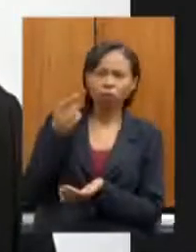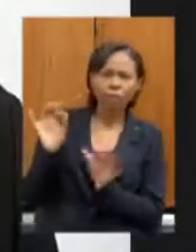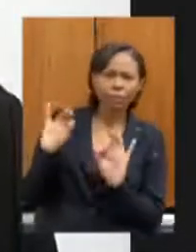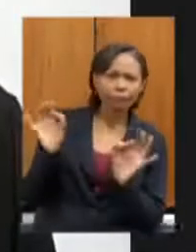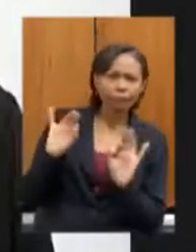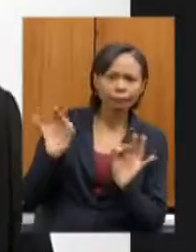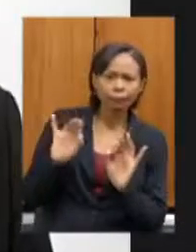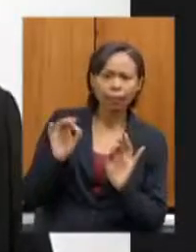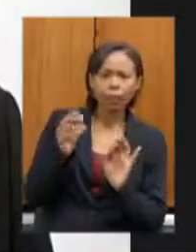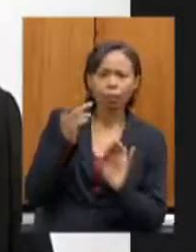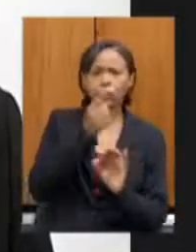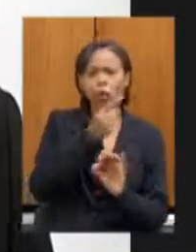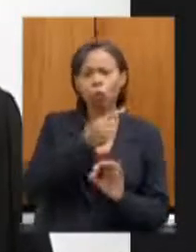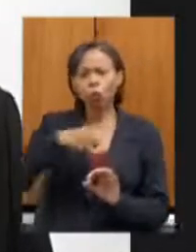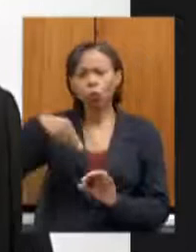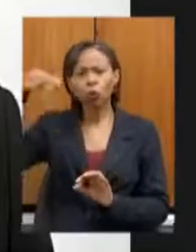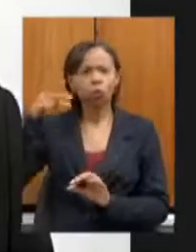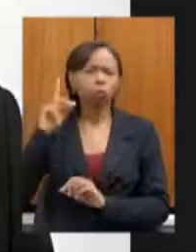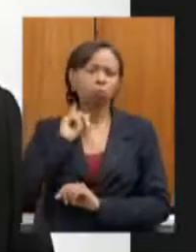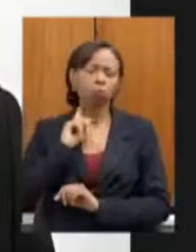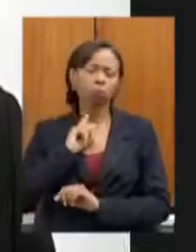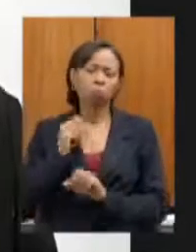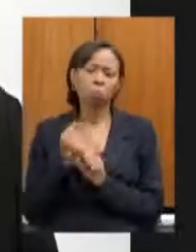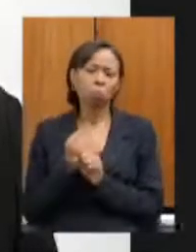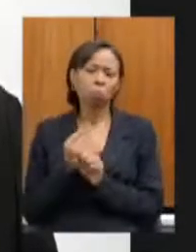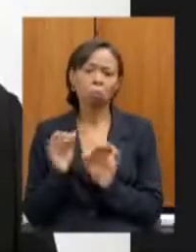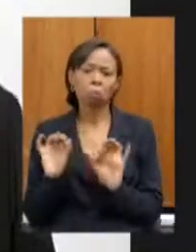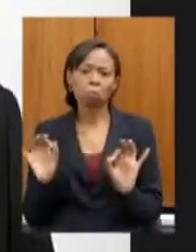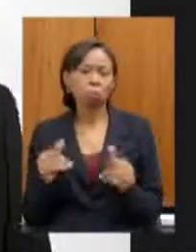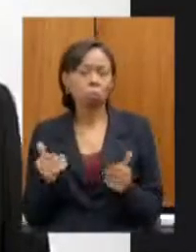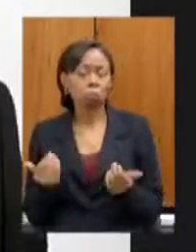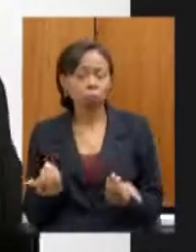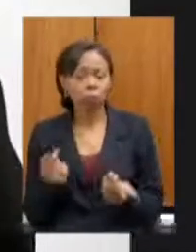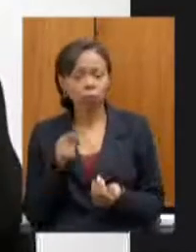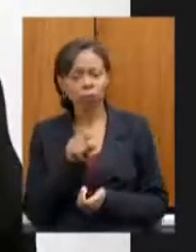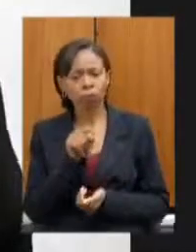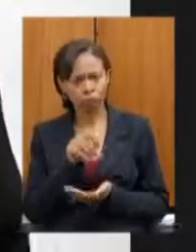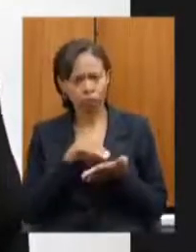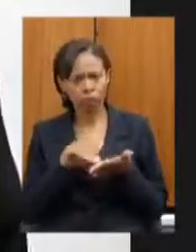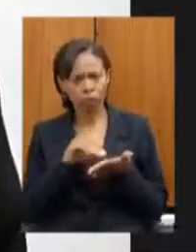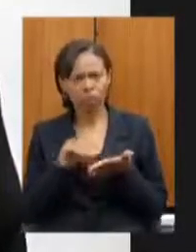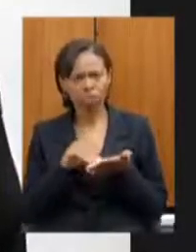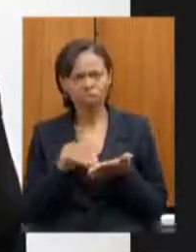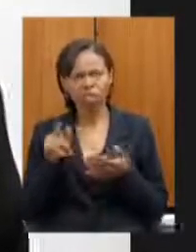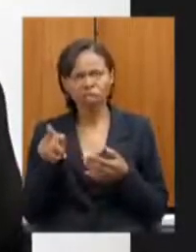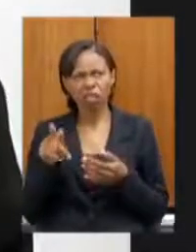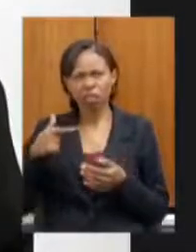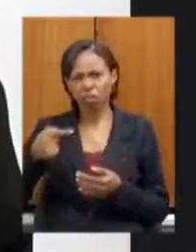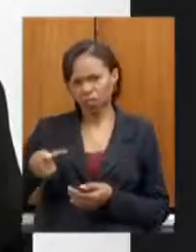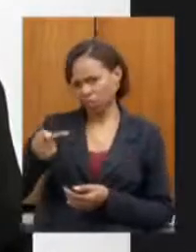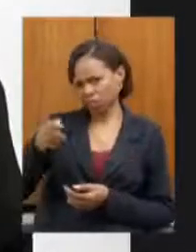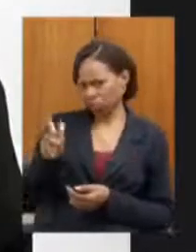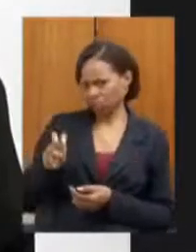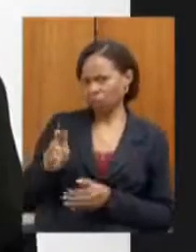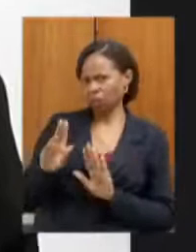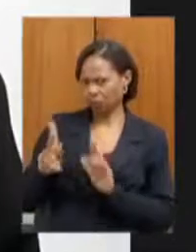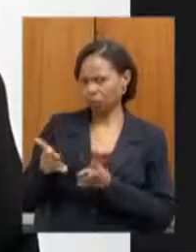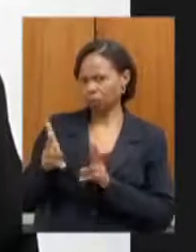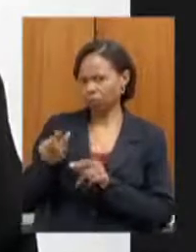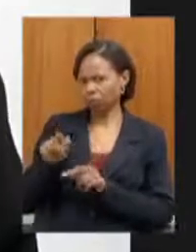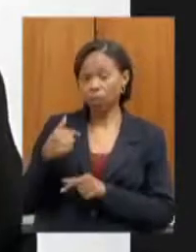o extremo norte de Minas o senhor que a própria 135 e eu que venho sempre defendendo